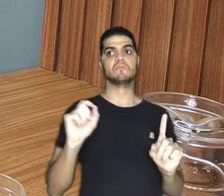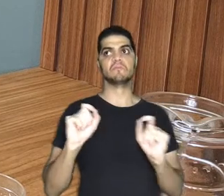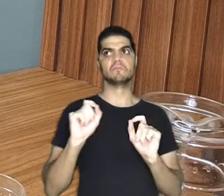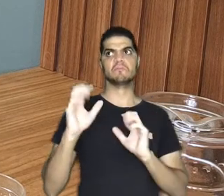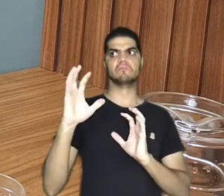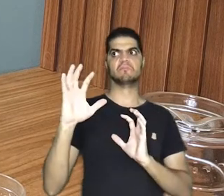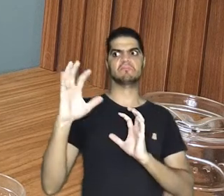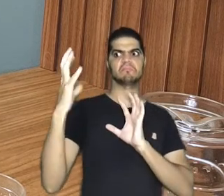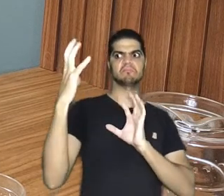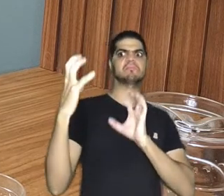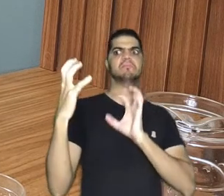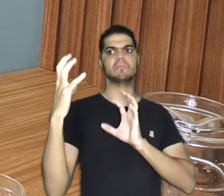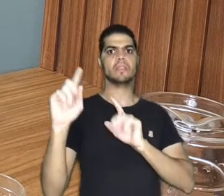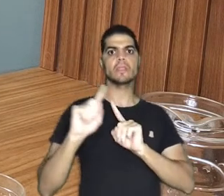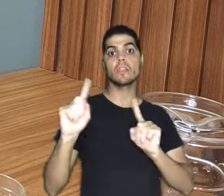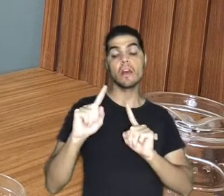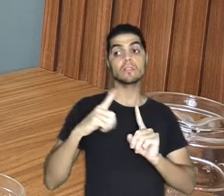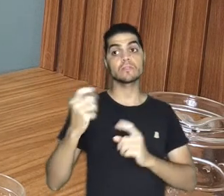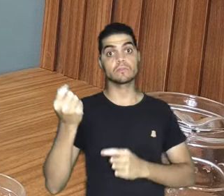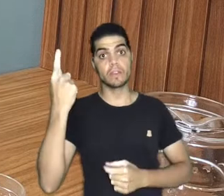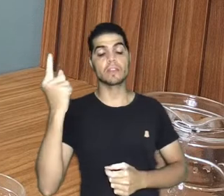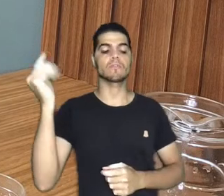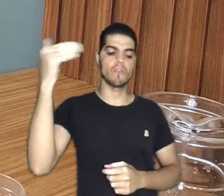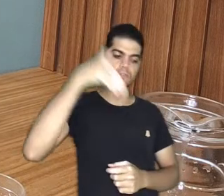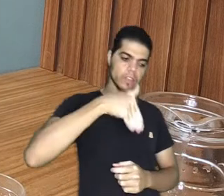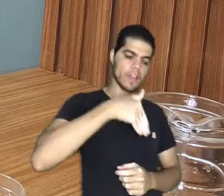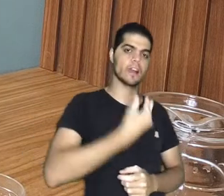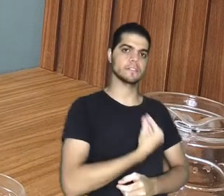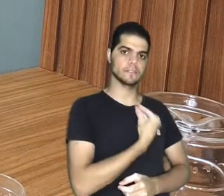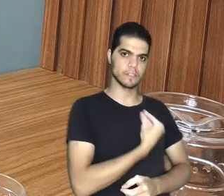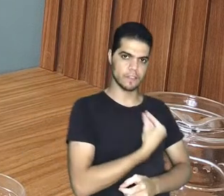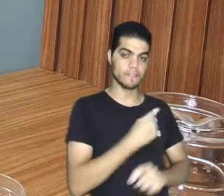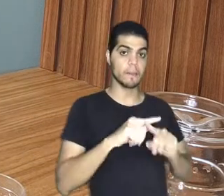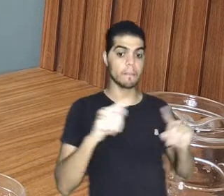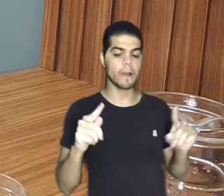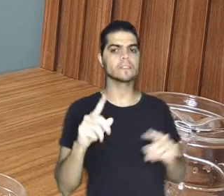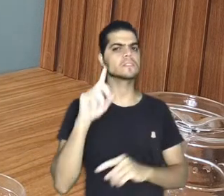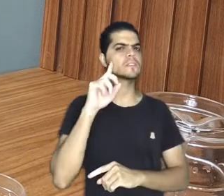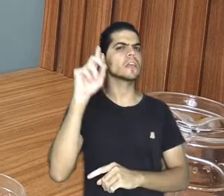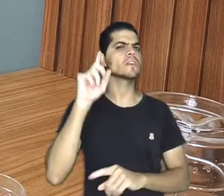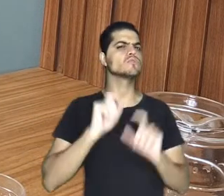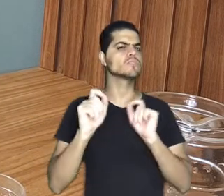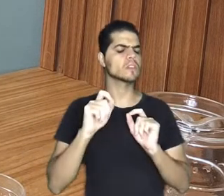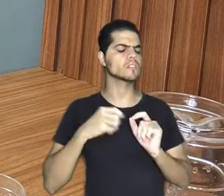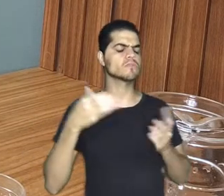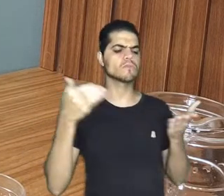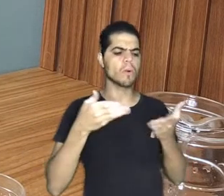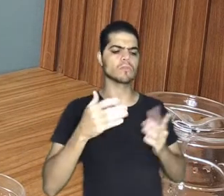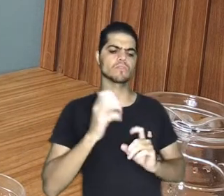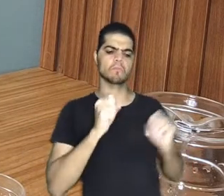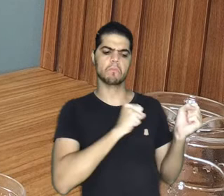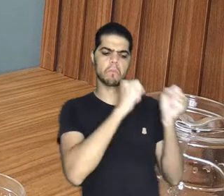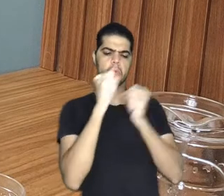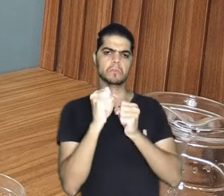estranheza, porque os ideias republicanas até estavam aqui, mas a ideia de manter o poder nas elites e